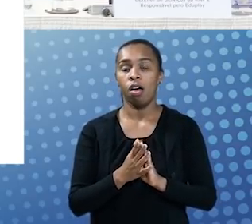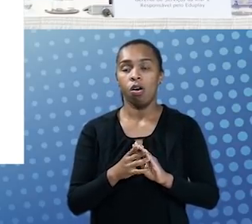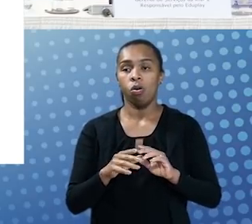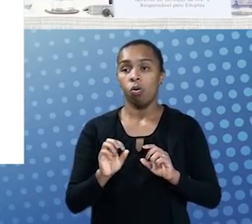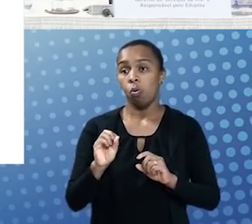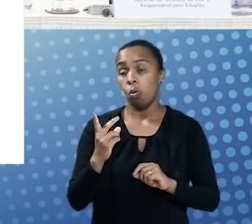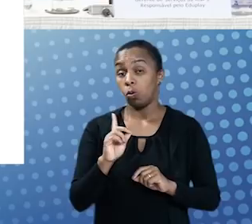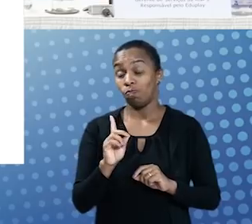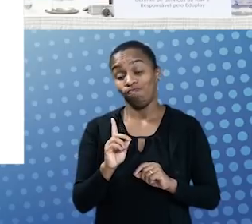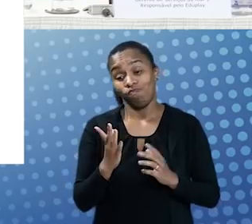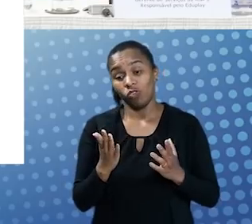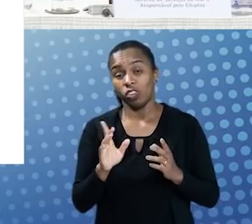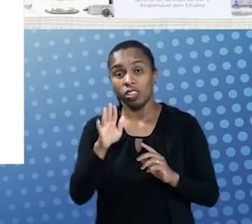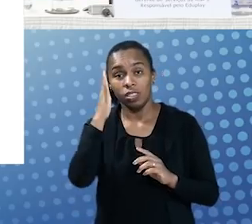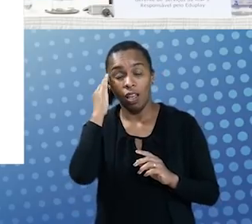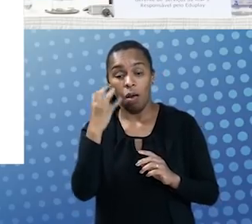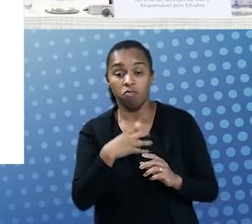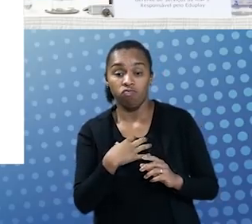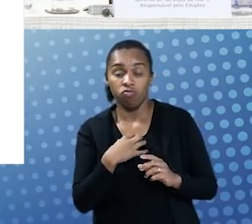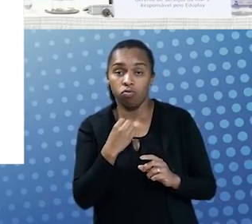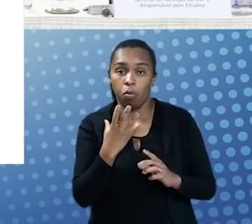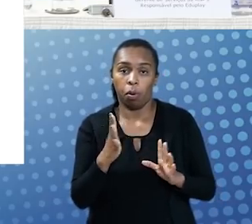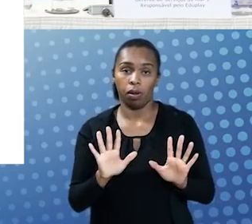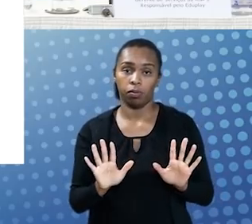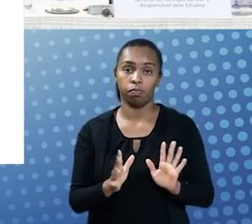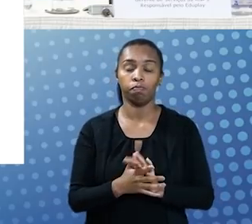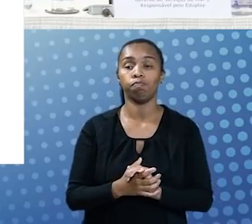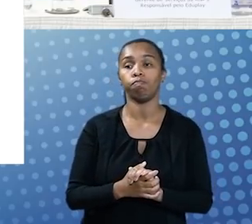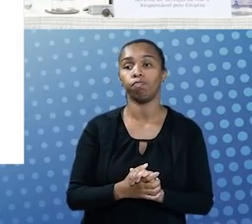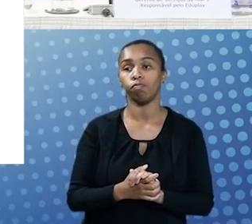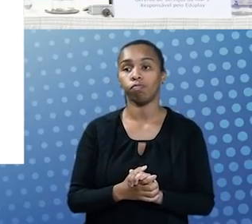ou não mais confortável, de acordo com o usuário,